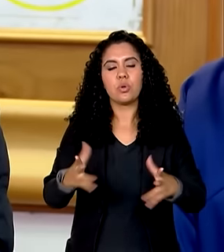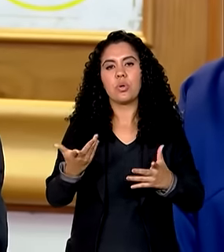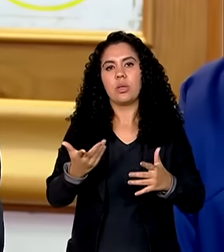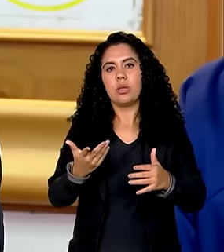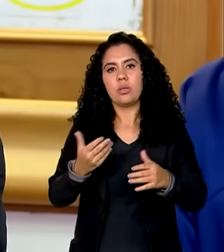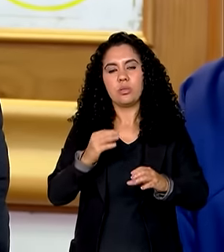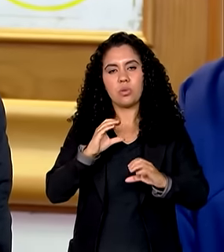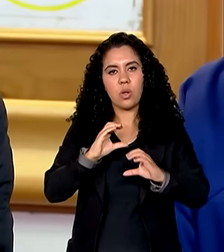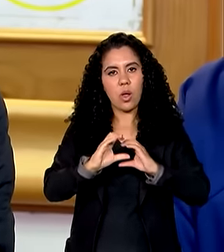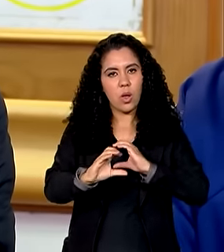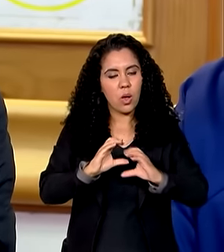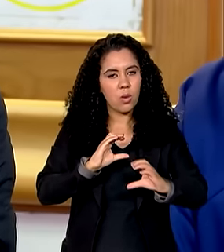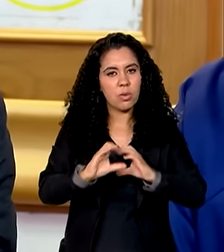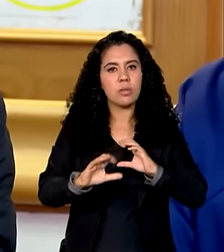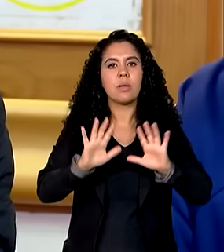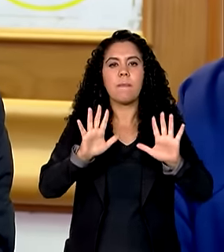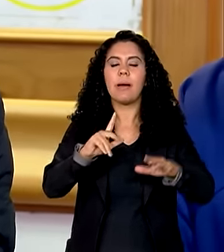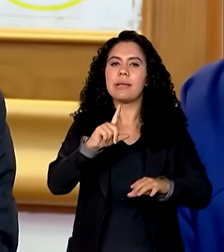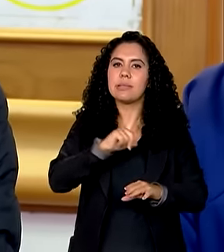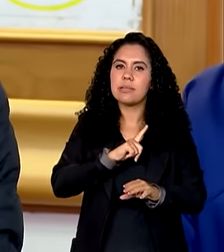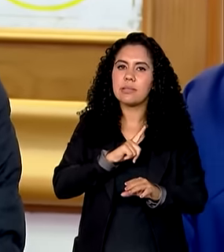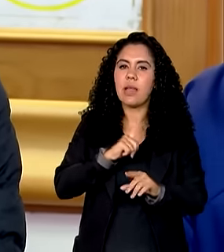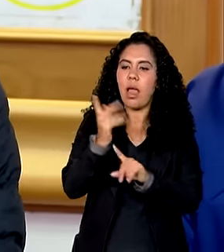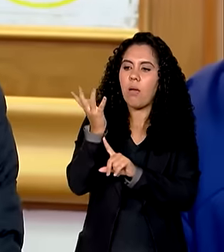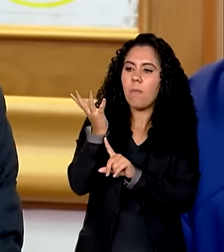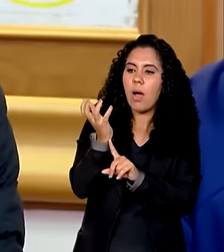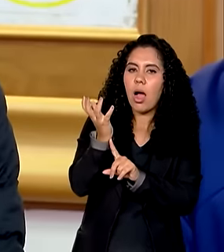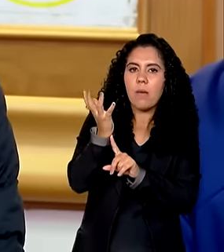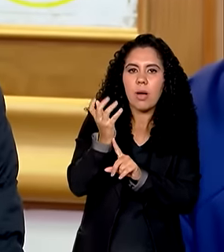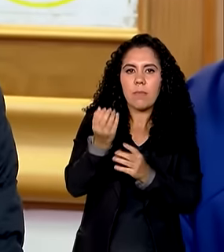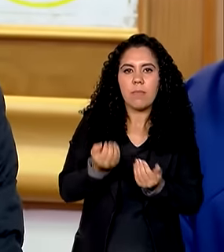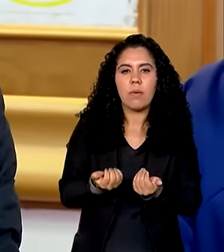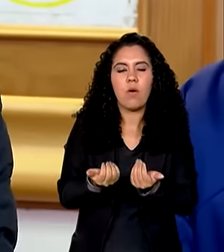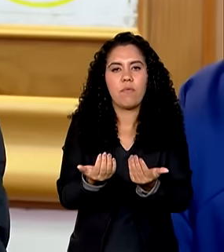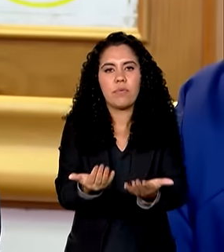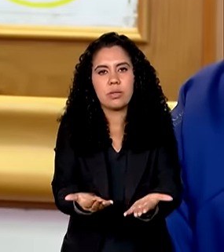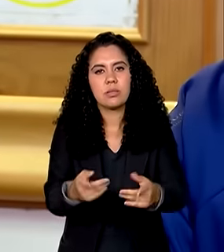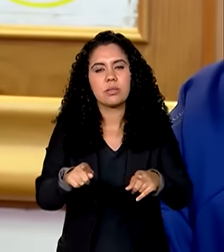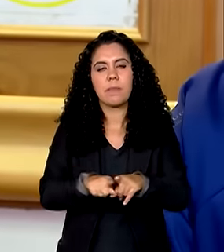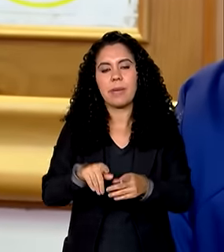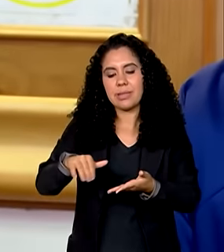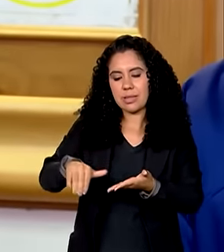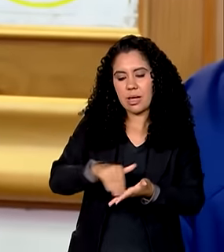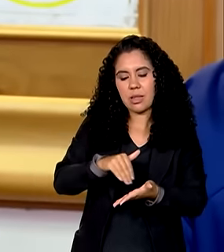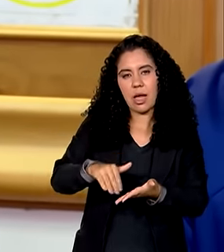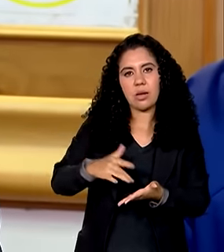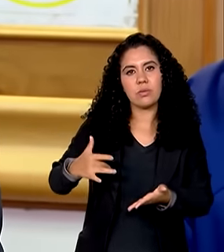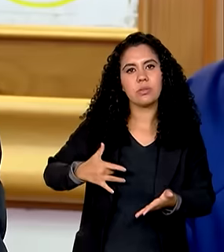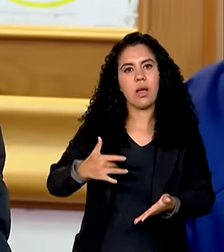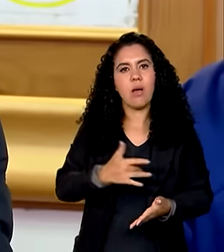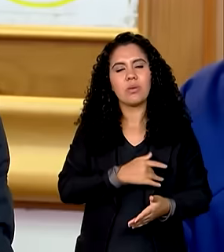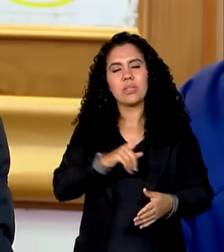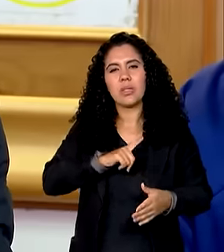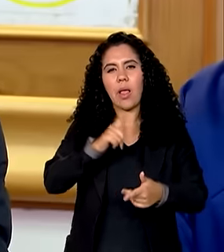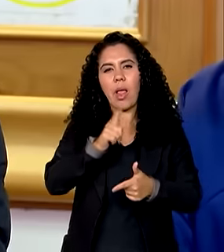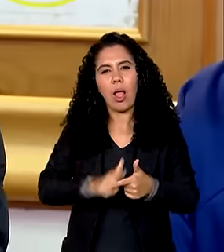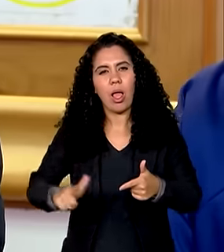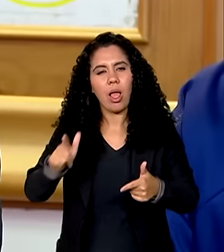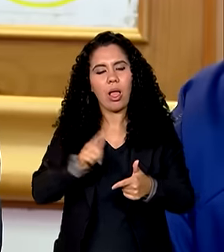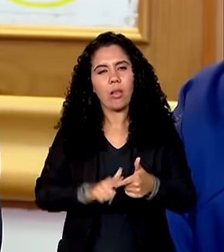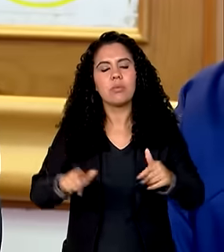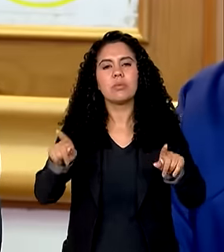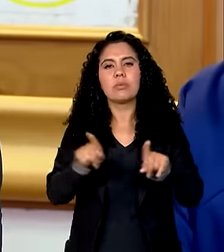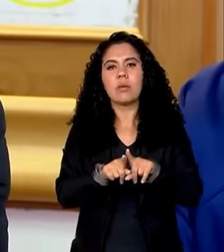antenas da Telebrás garantindo conectividade na Secretaria de Saúde onde está tendo muitos problemas de saúde no Hospital de